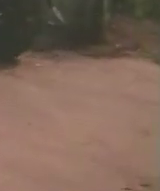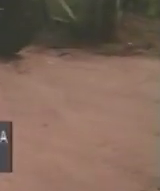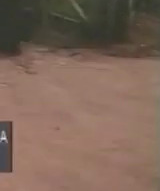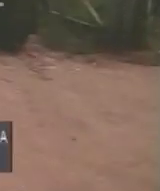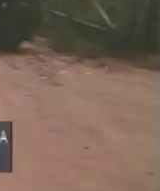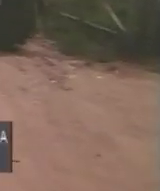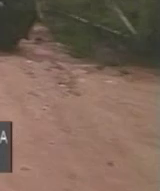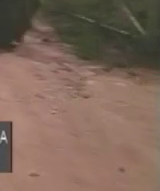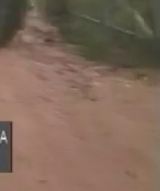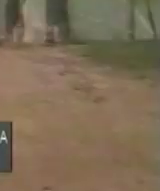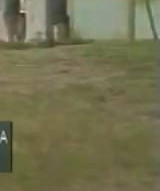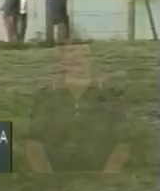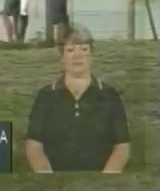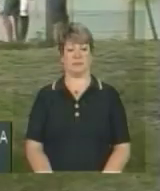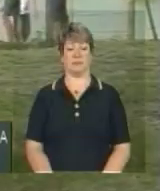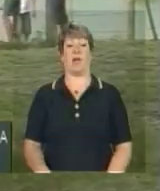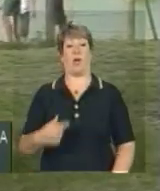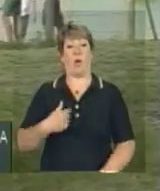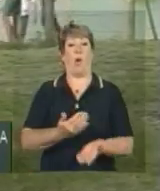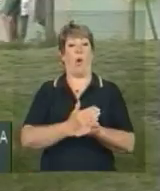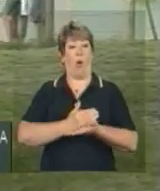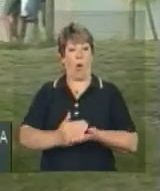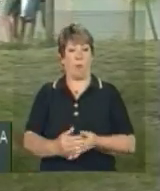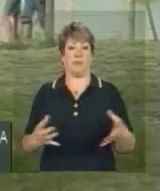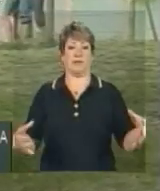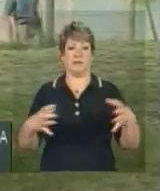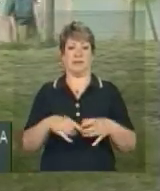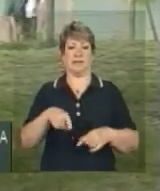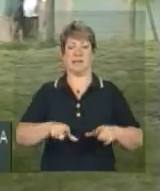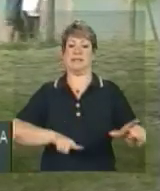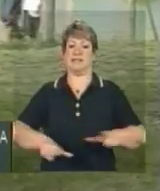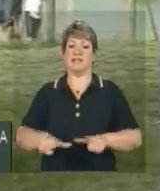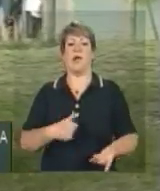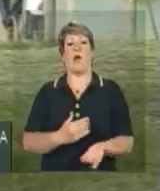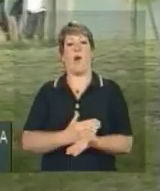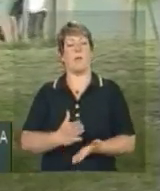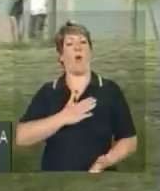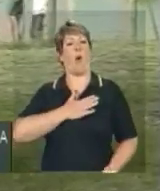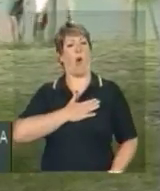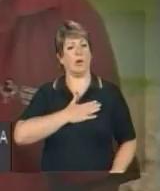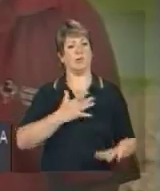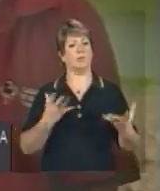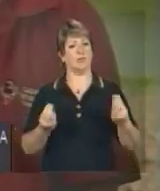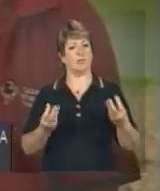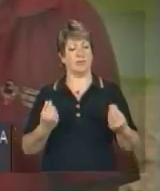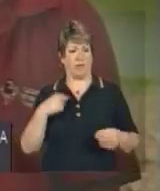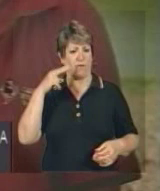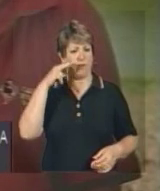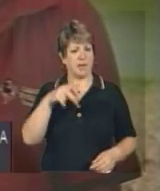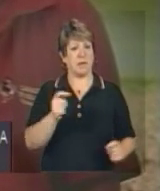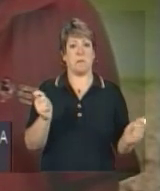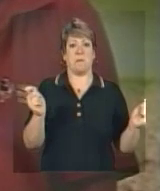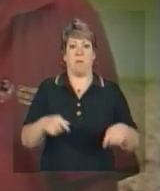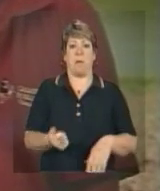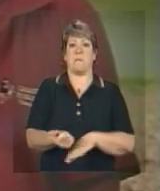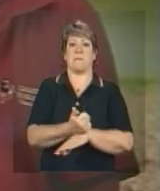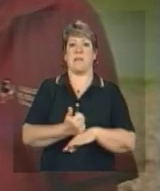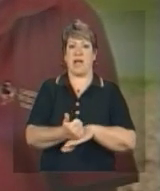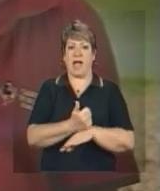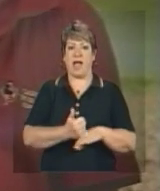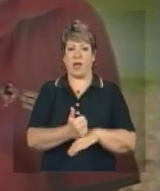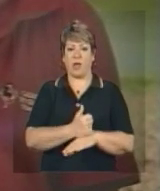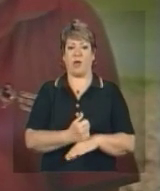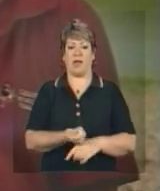Eu comecei a me integrar da atividade leiteira e comecei a gostar demais. Enxerguei que, para mim, seria muito melhor eu investir na